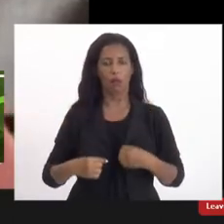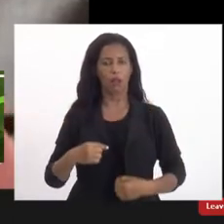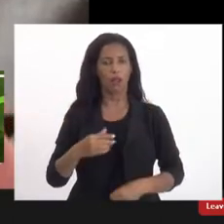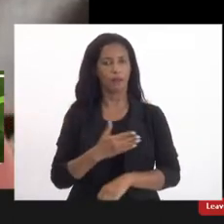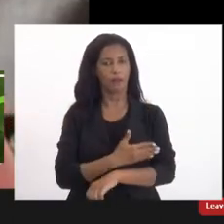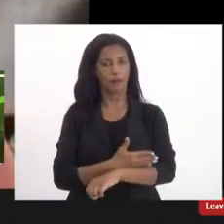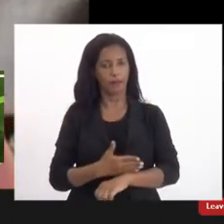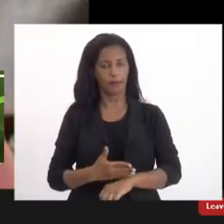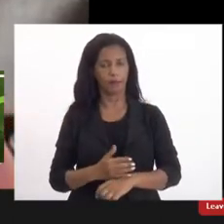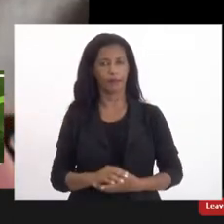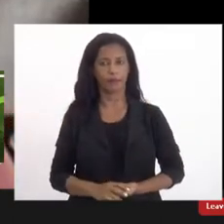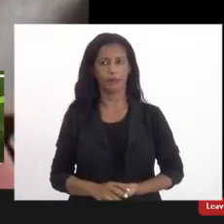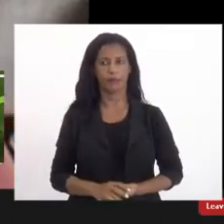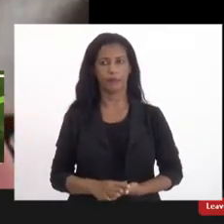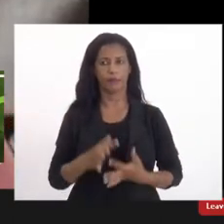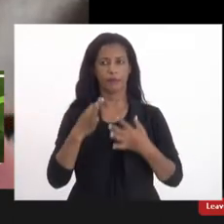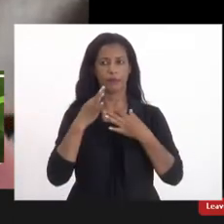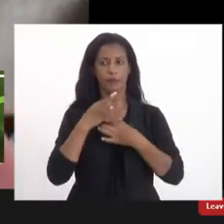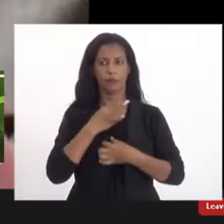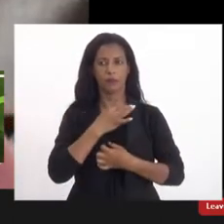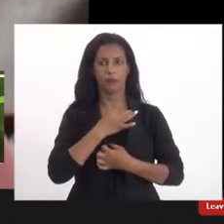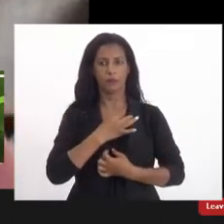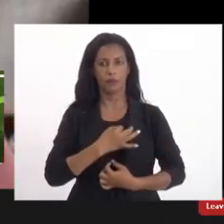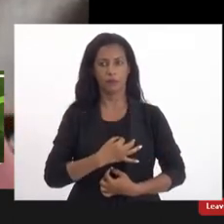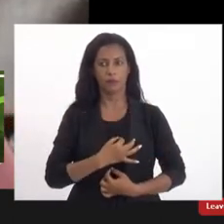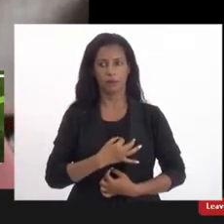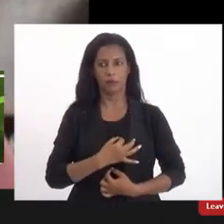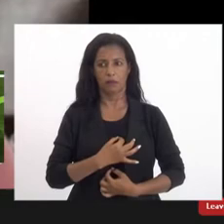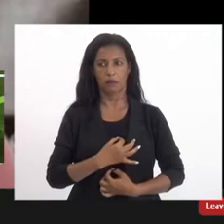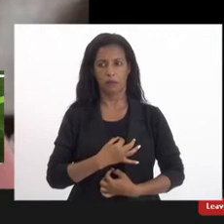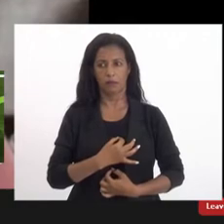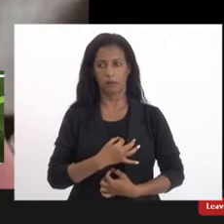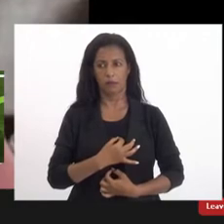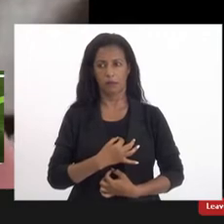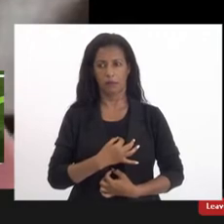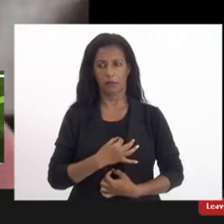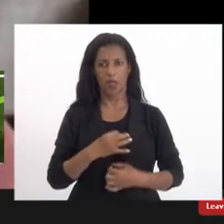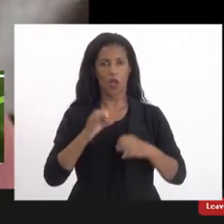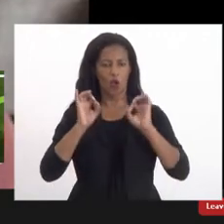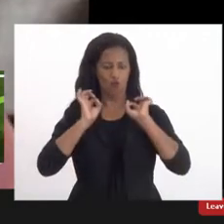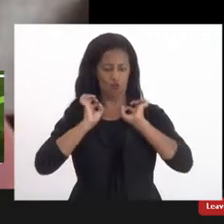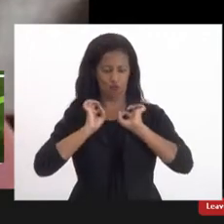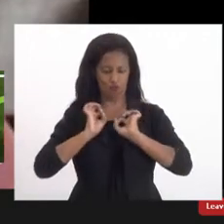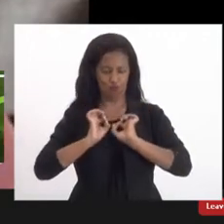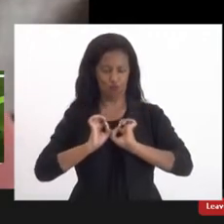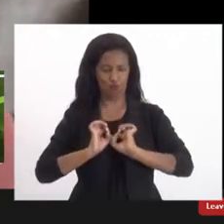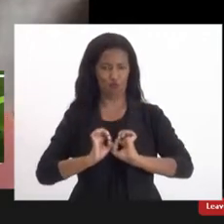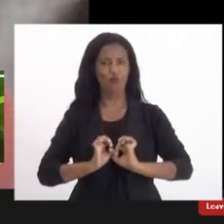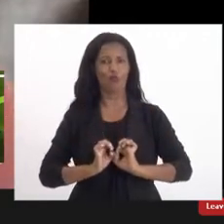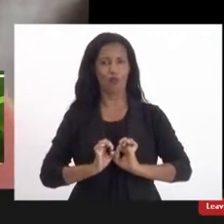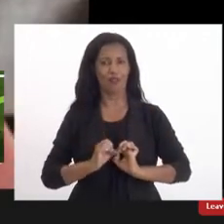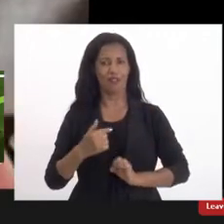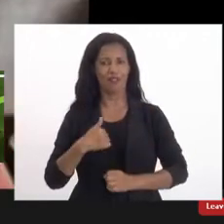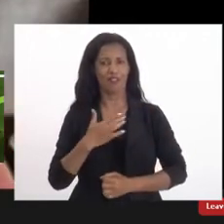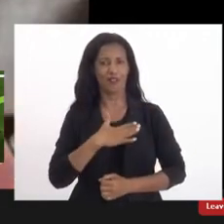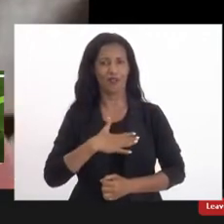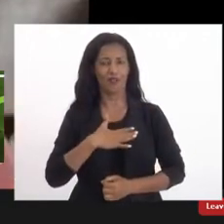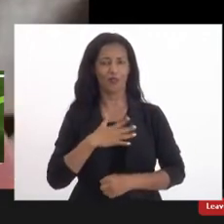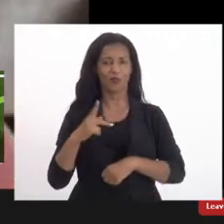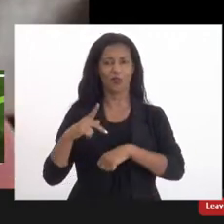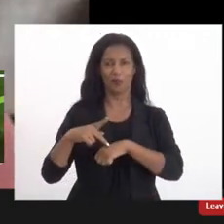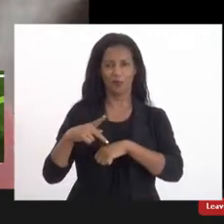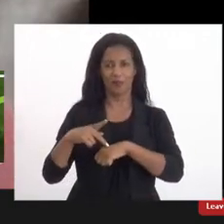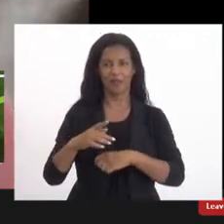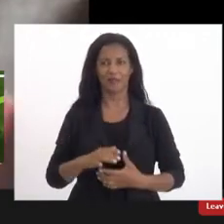e estou com um cordão aqui de bolinhas de hematita que eu gosto muito de pedras